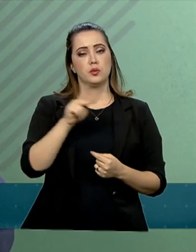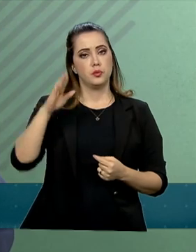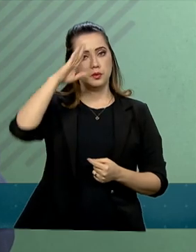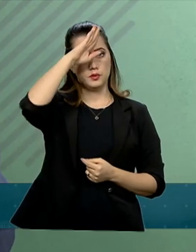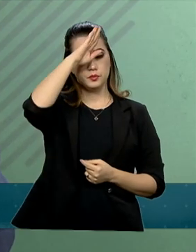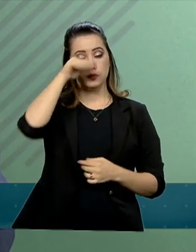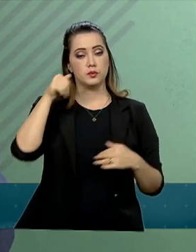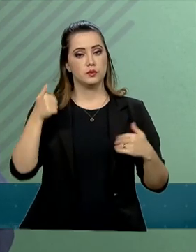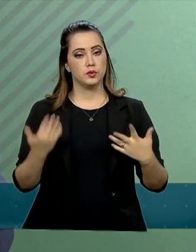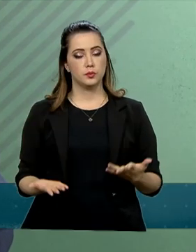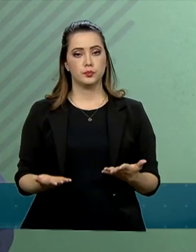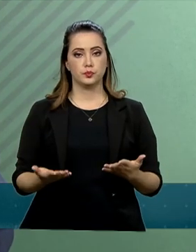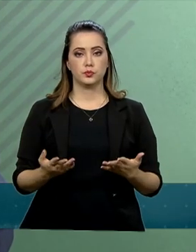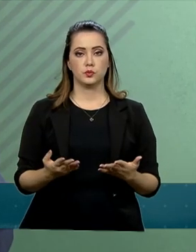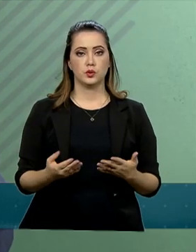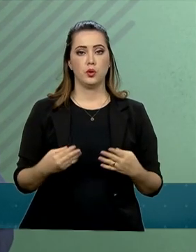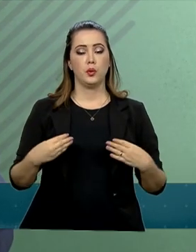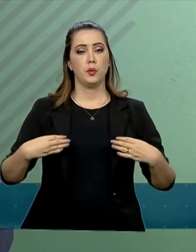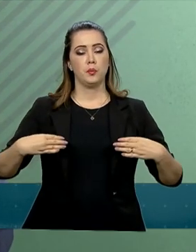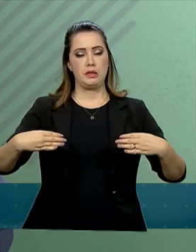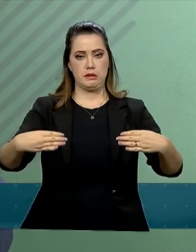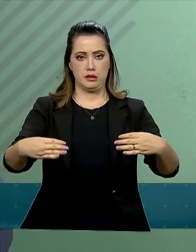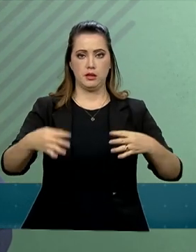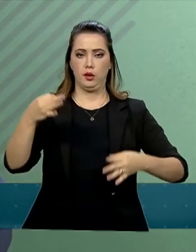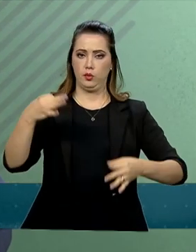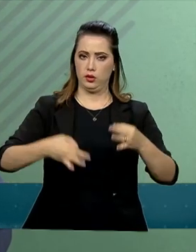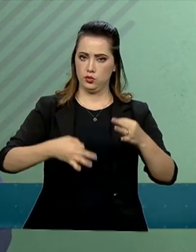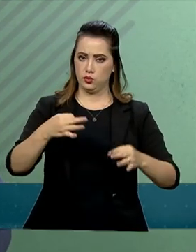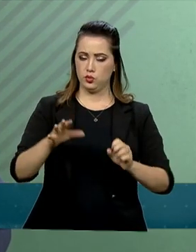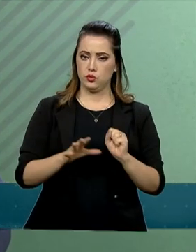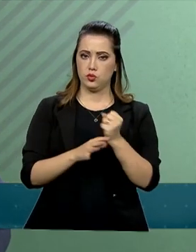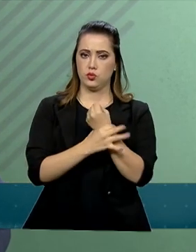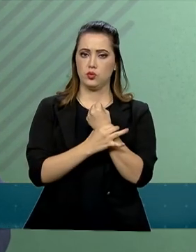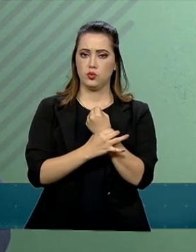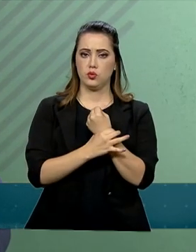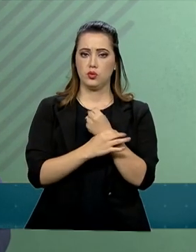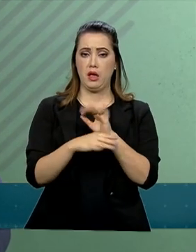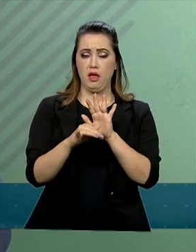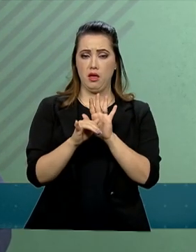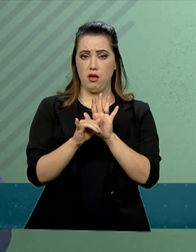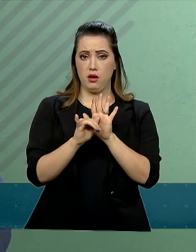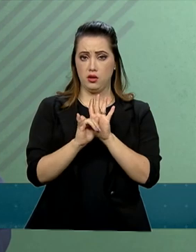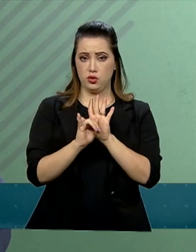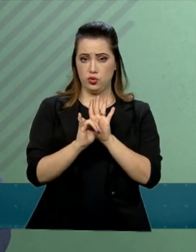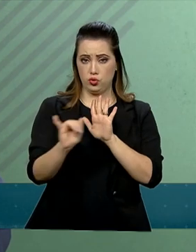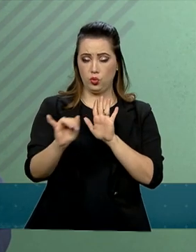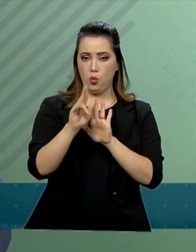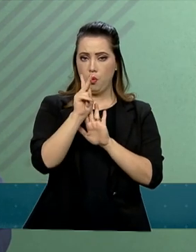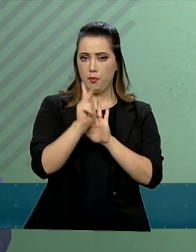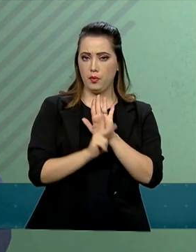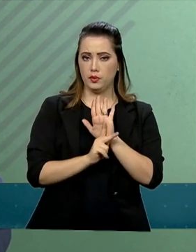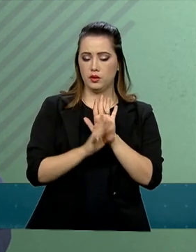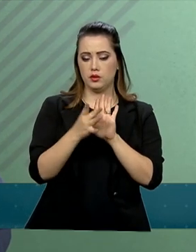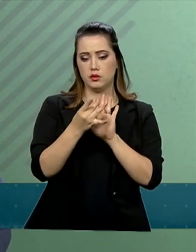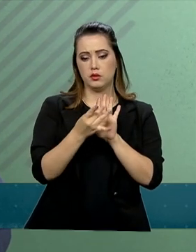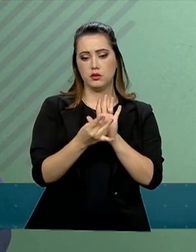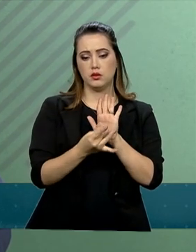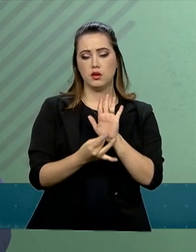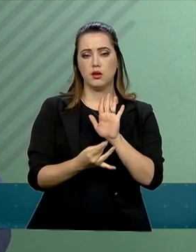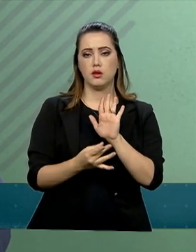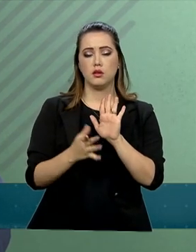sentido, o Ministério da Justiça e Segurança Pública editou uma portaria que define critérios